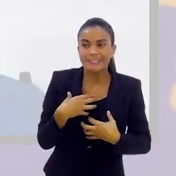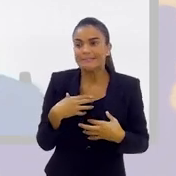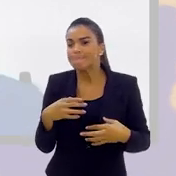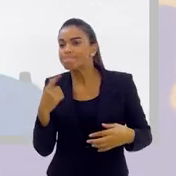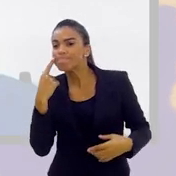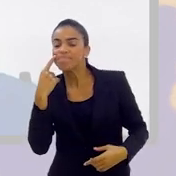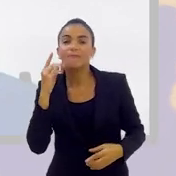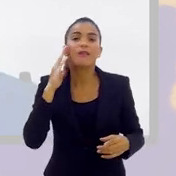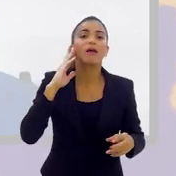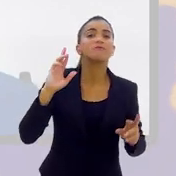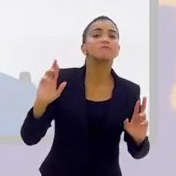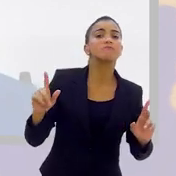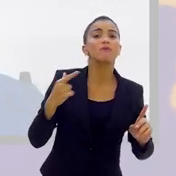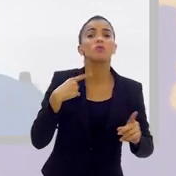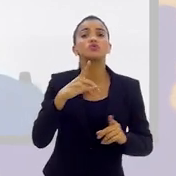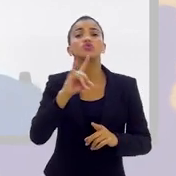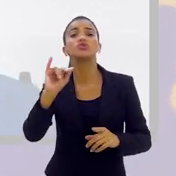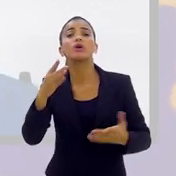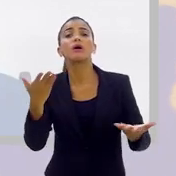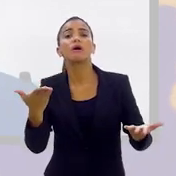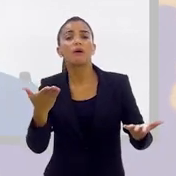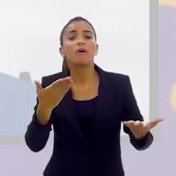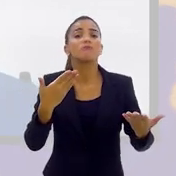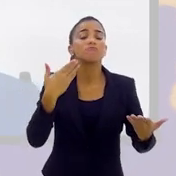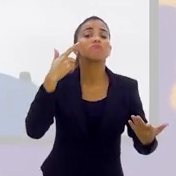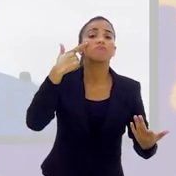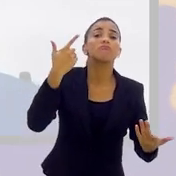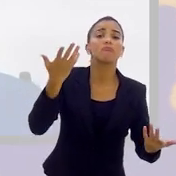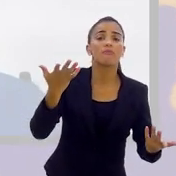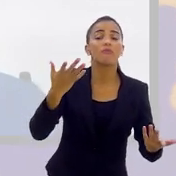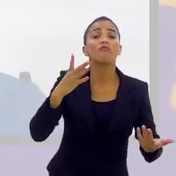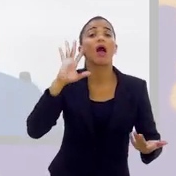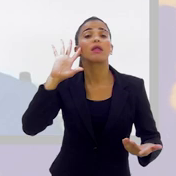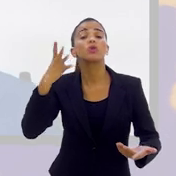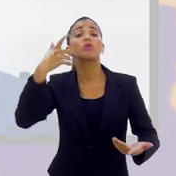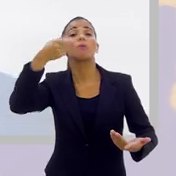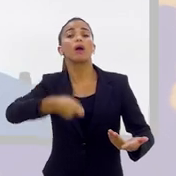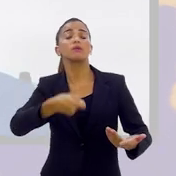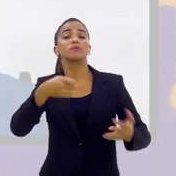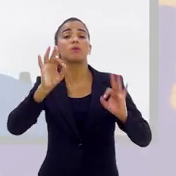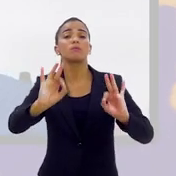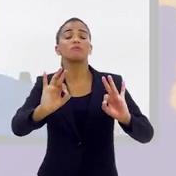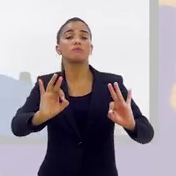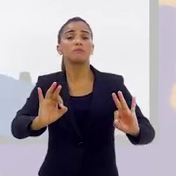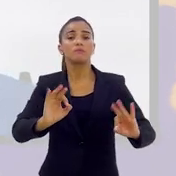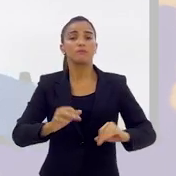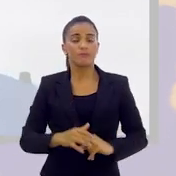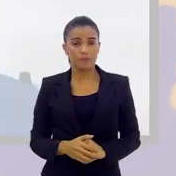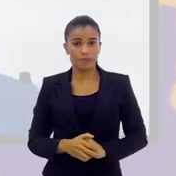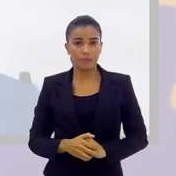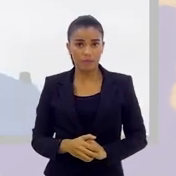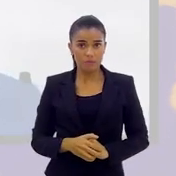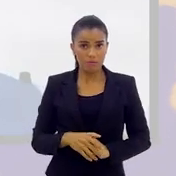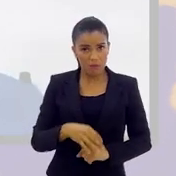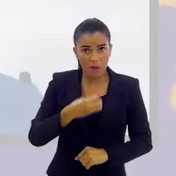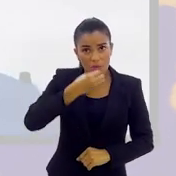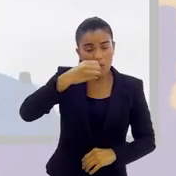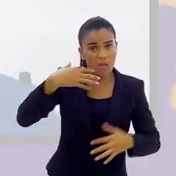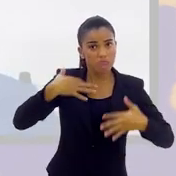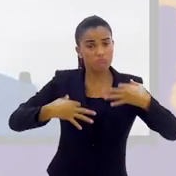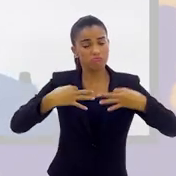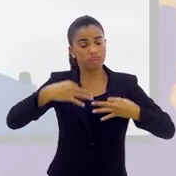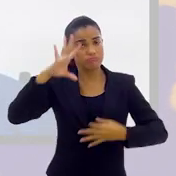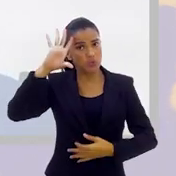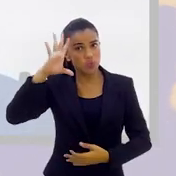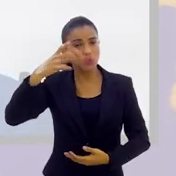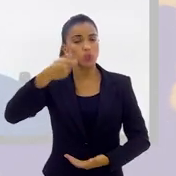expectativa de saber quando é que vai ser realmente bom tomar uma decisão que seja realmente a que vale.